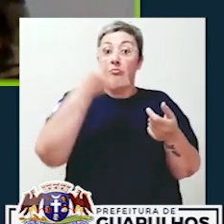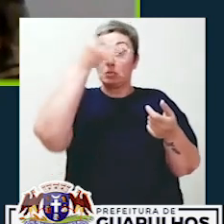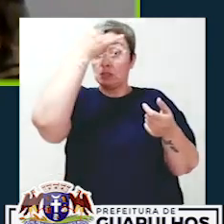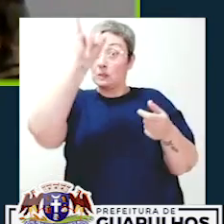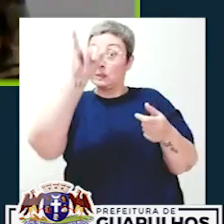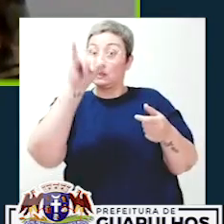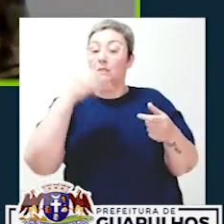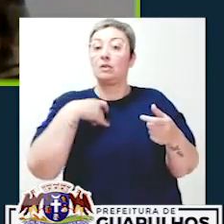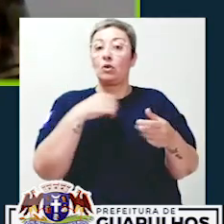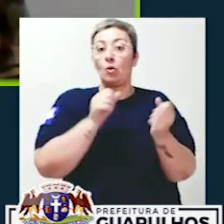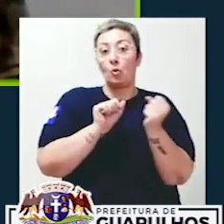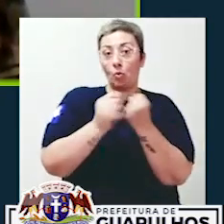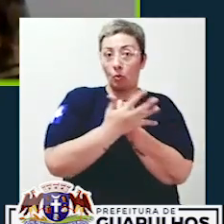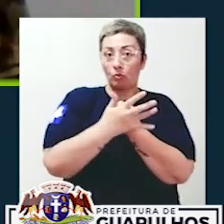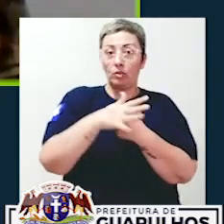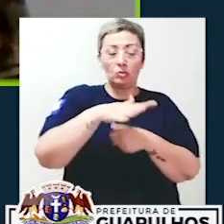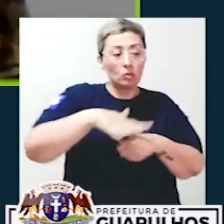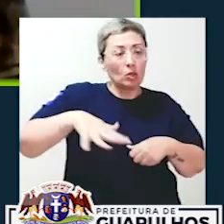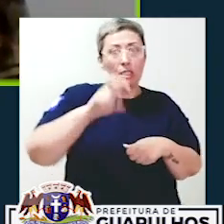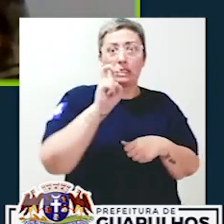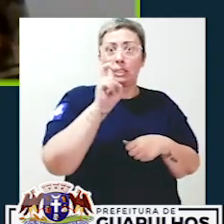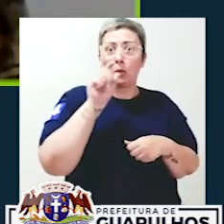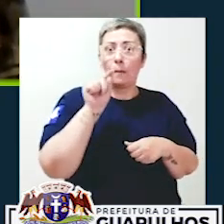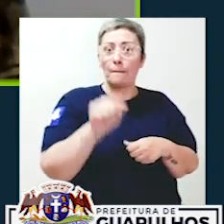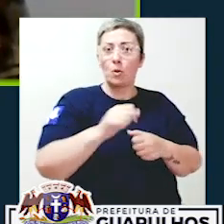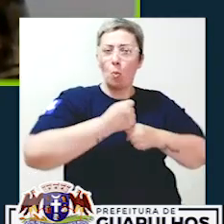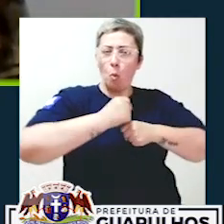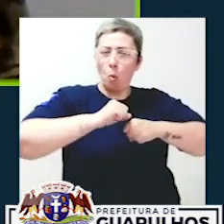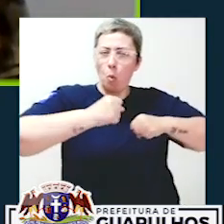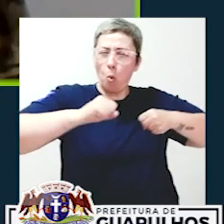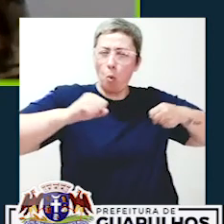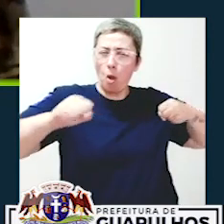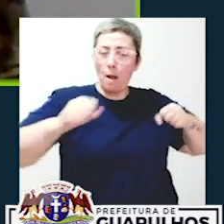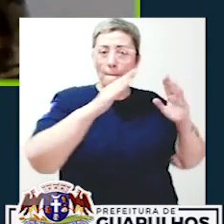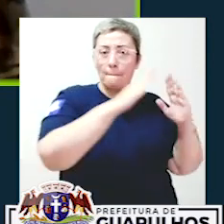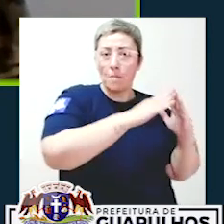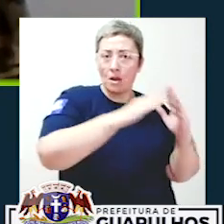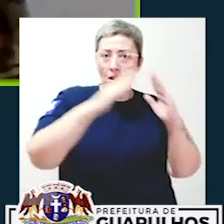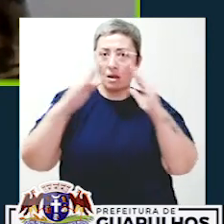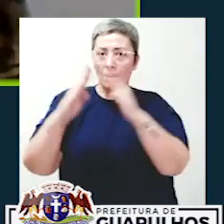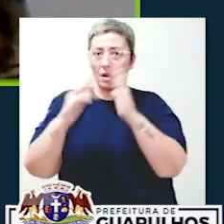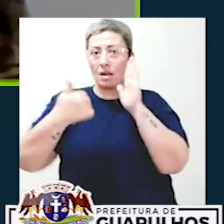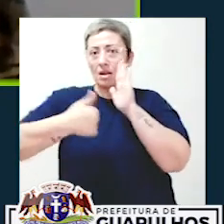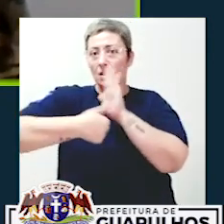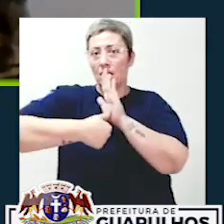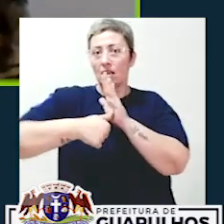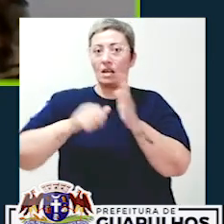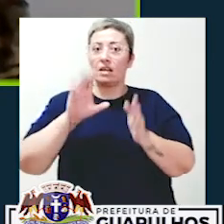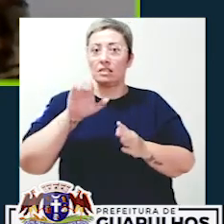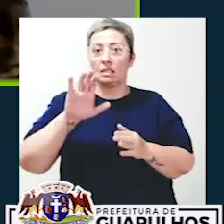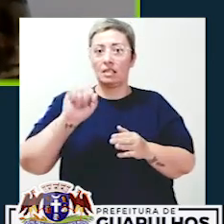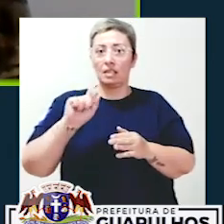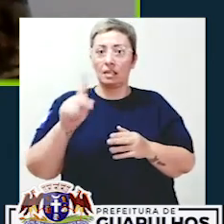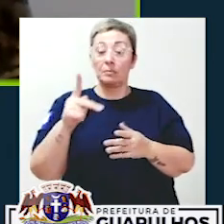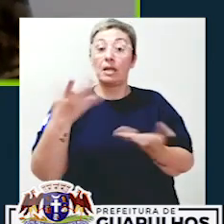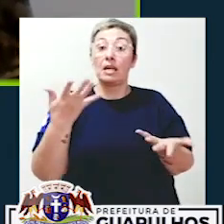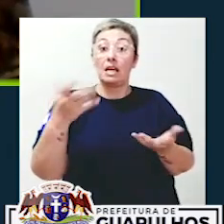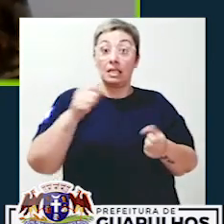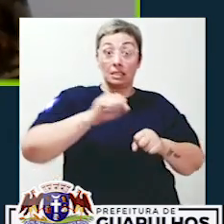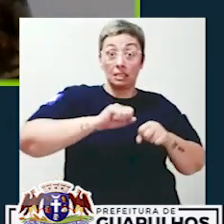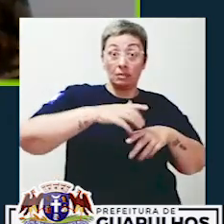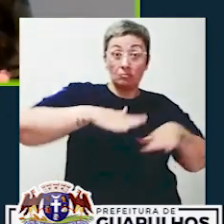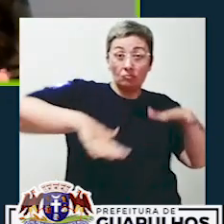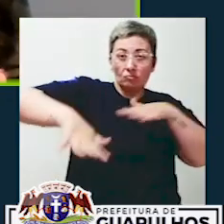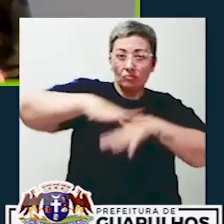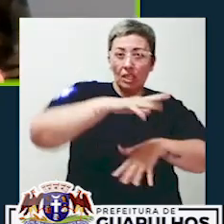o Coronavírus ocupa uma área de 5 mil metros quadrados ao lado do clube do CECAP. E nesse